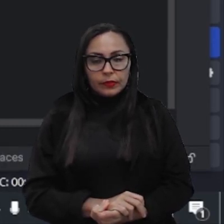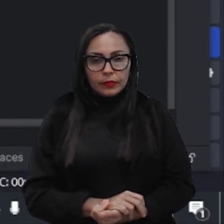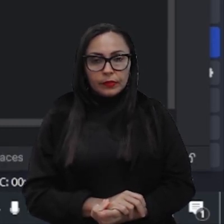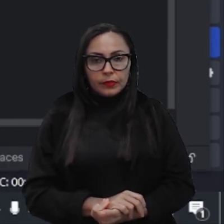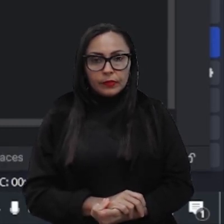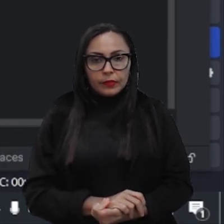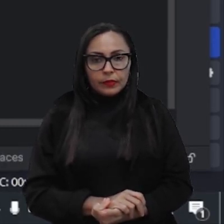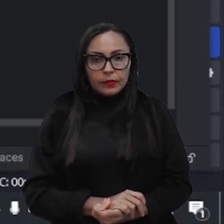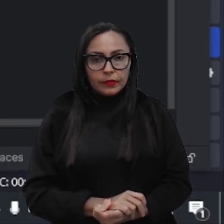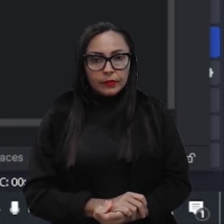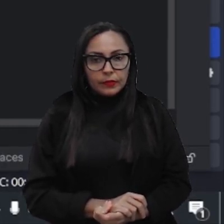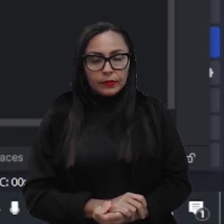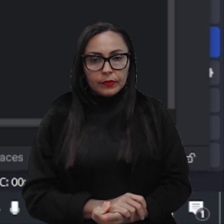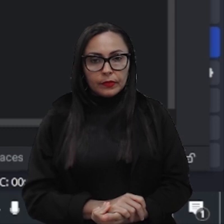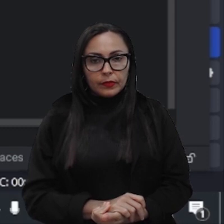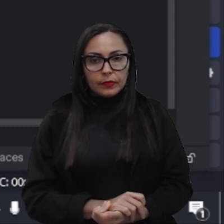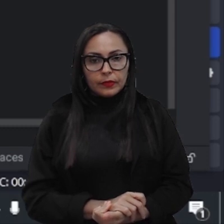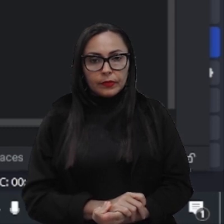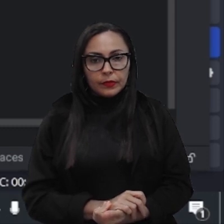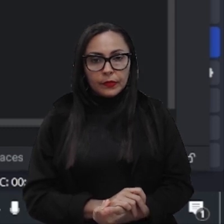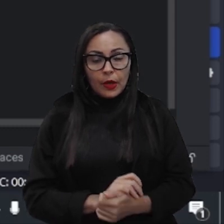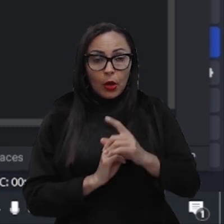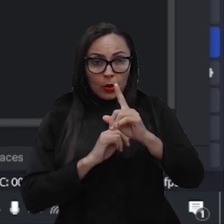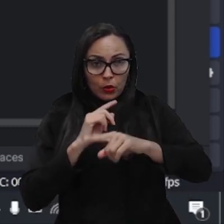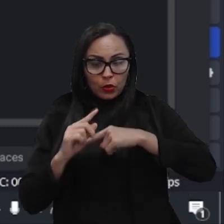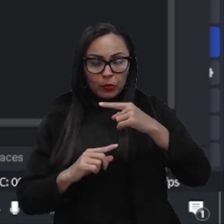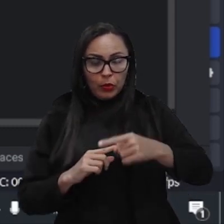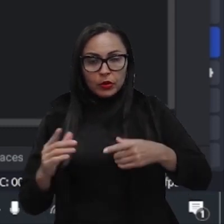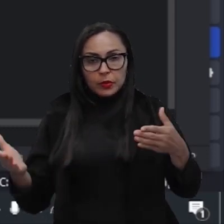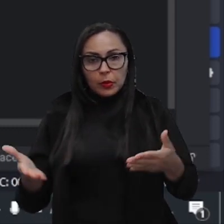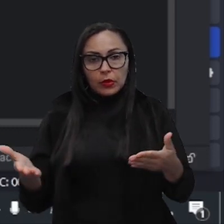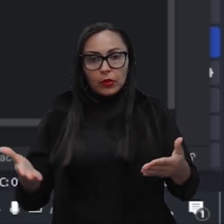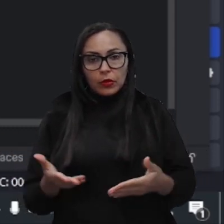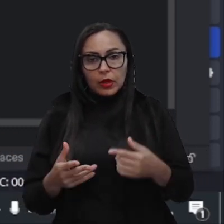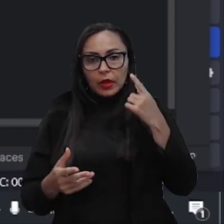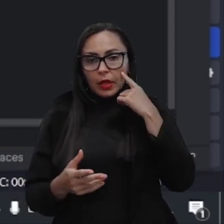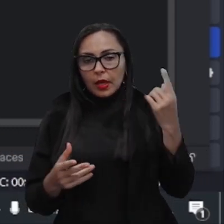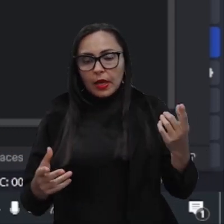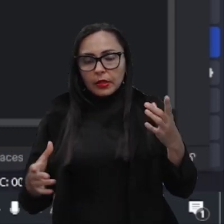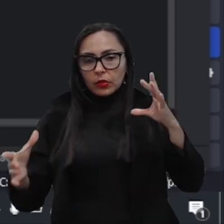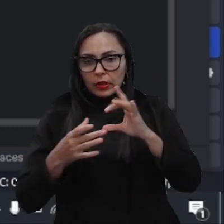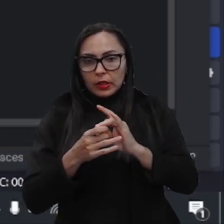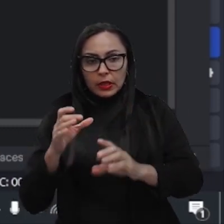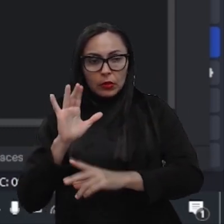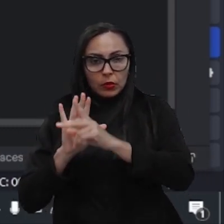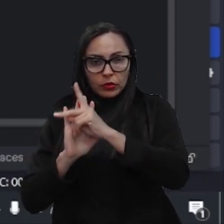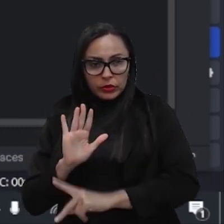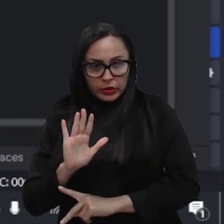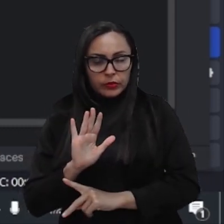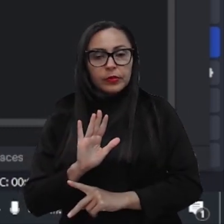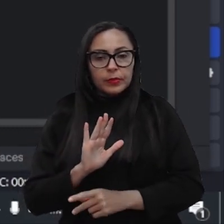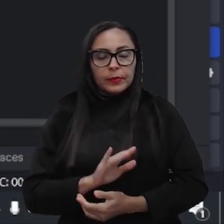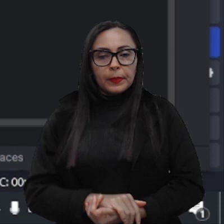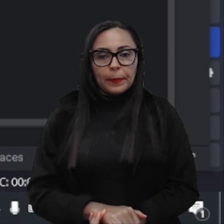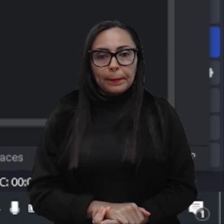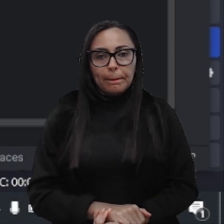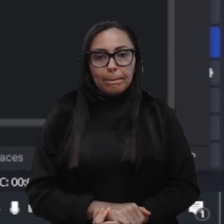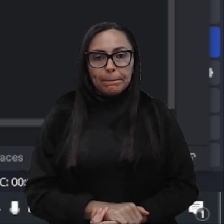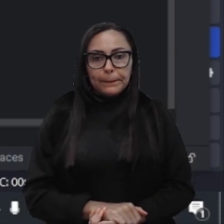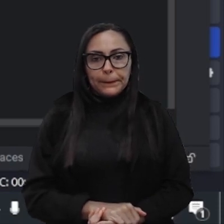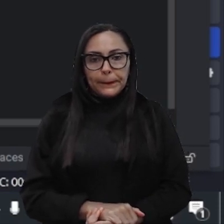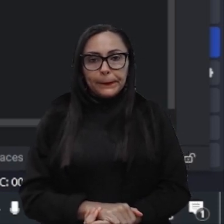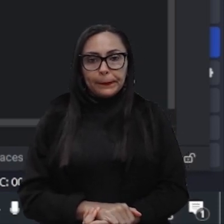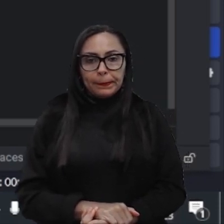E o próximo passo agora, a gente clica no projeto criou, né Vamos ver ReLowOrd Aqui está